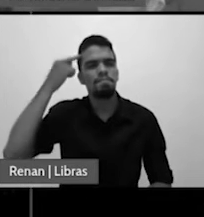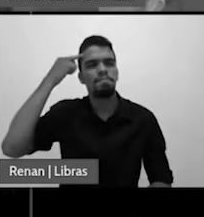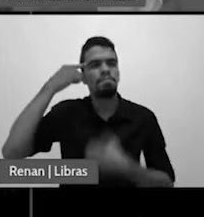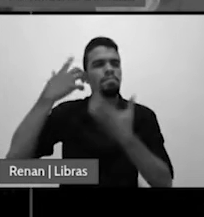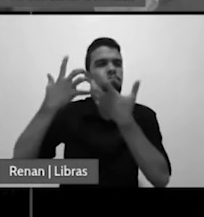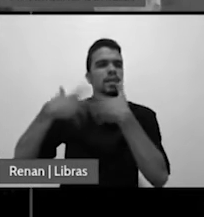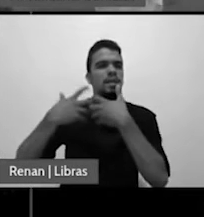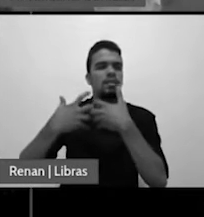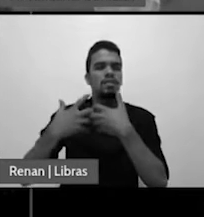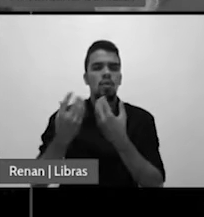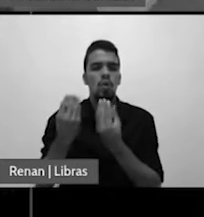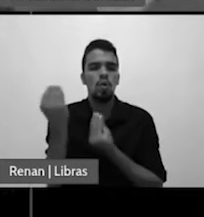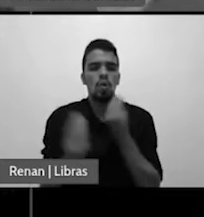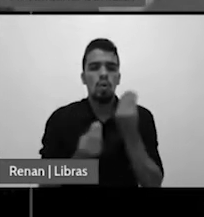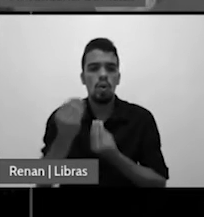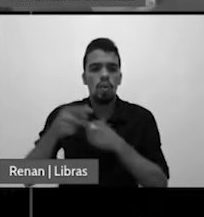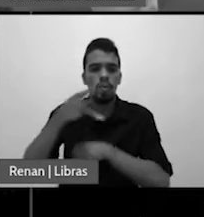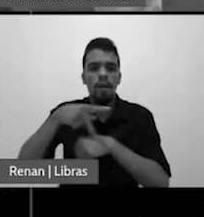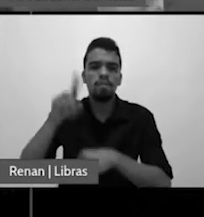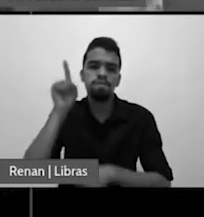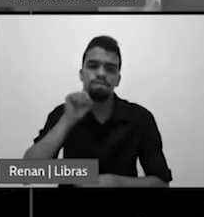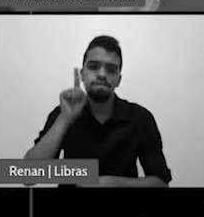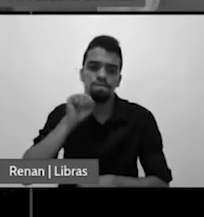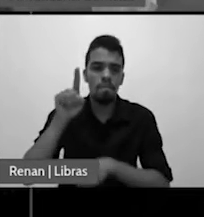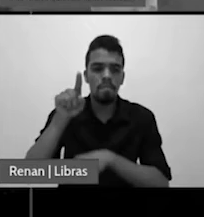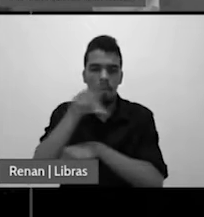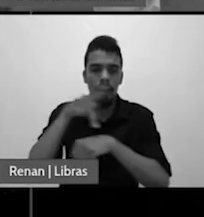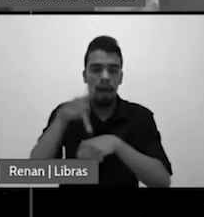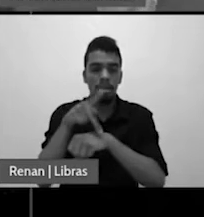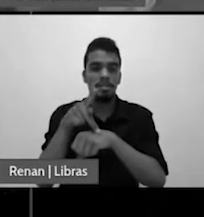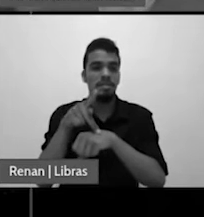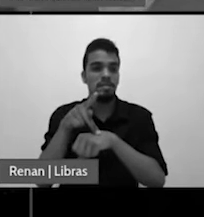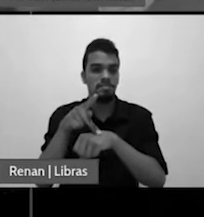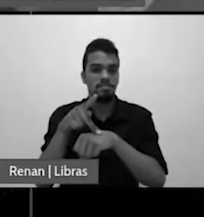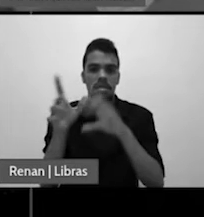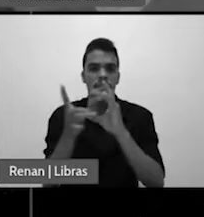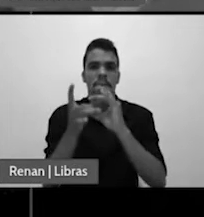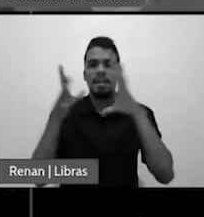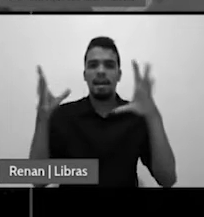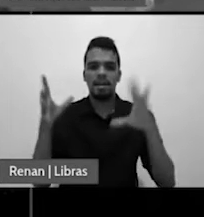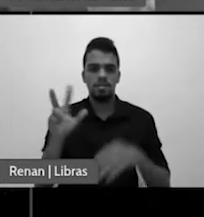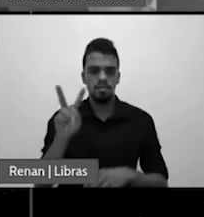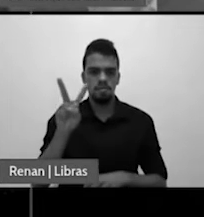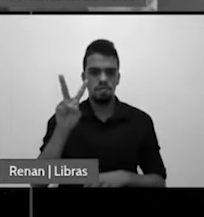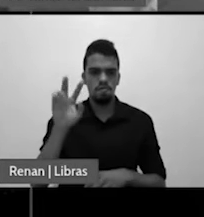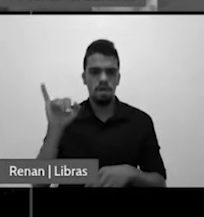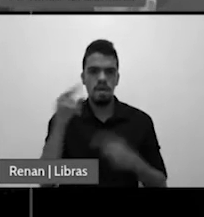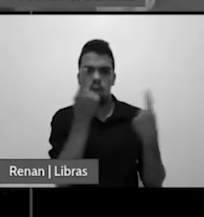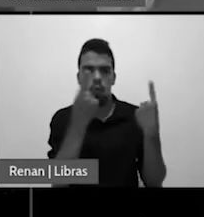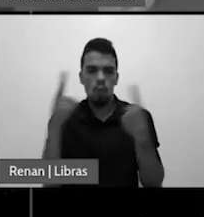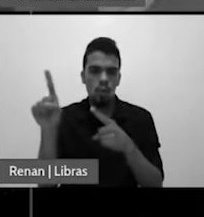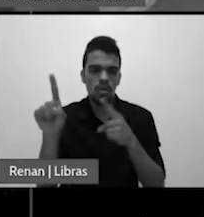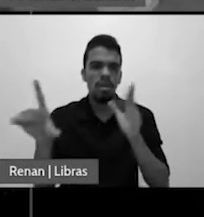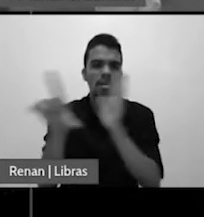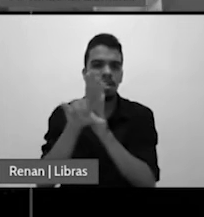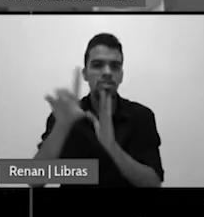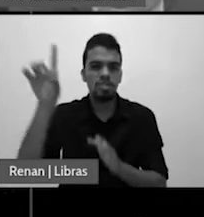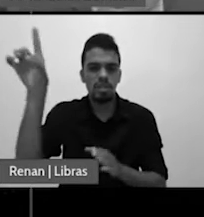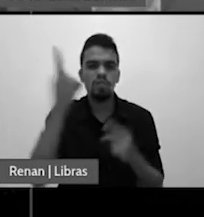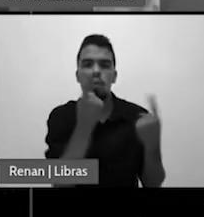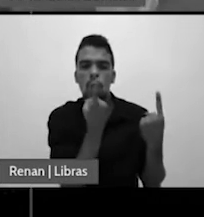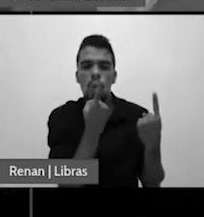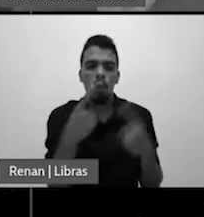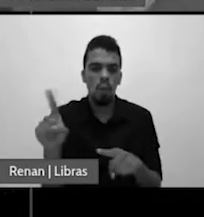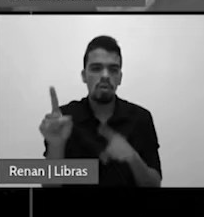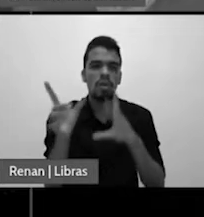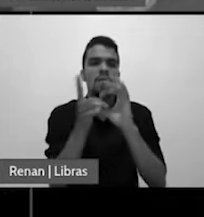os Estados Unidos o país da liberdade vai legislar contra a lei de Deus contra a liberdade religiosa sendo este o país